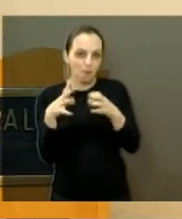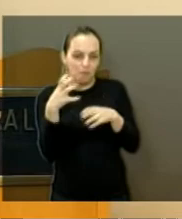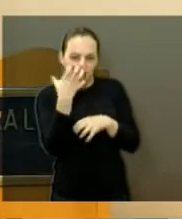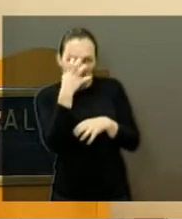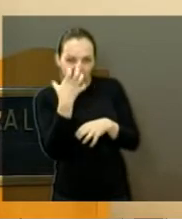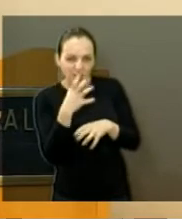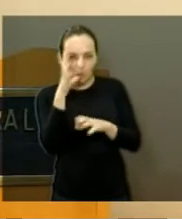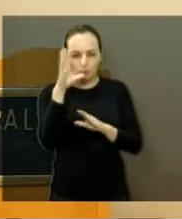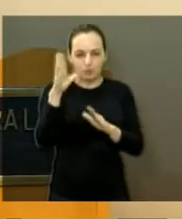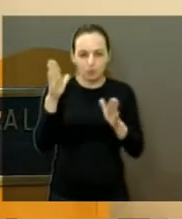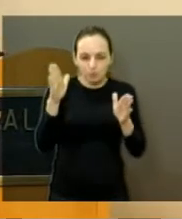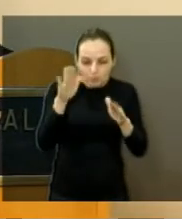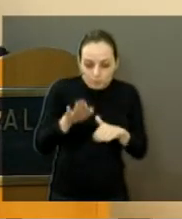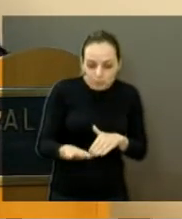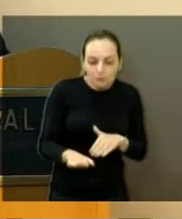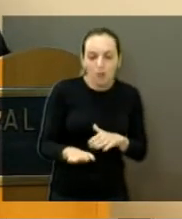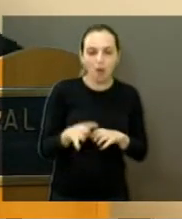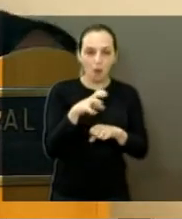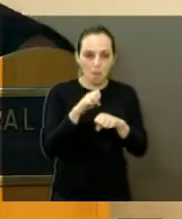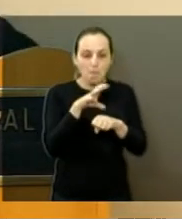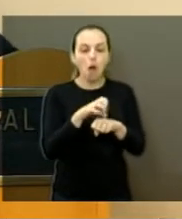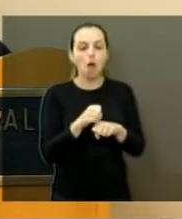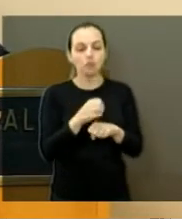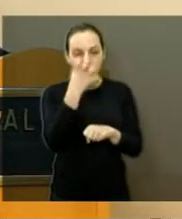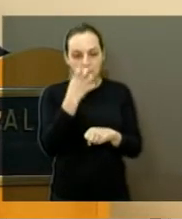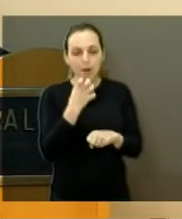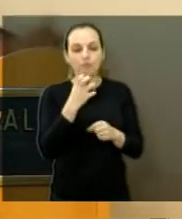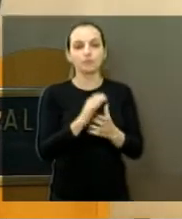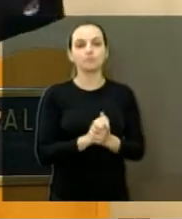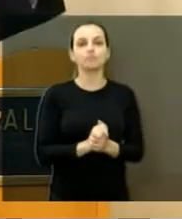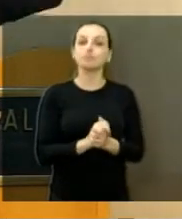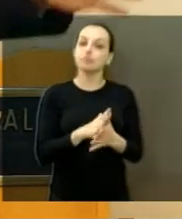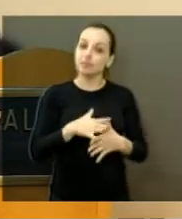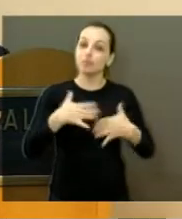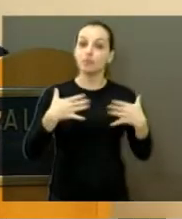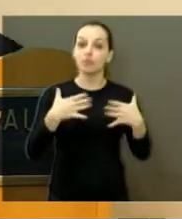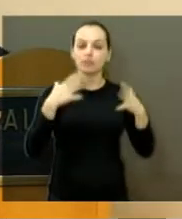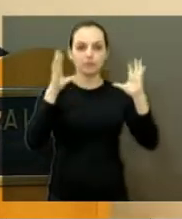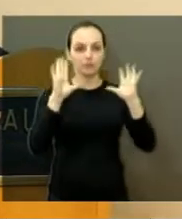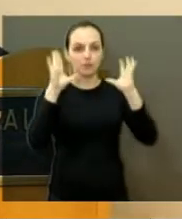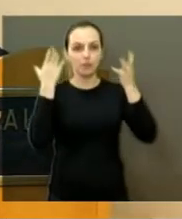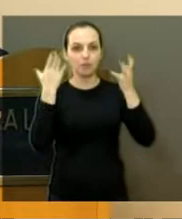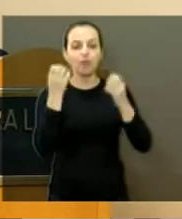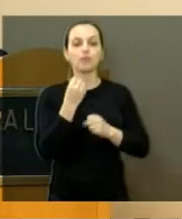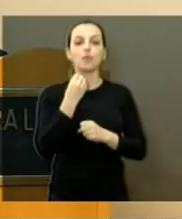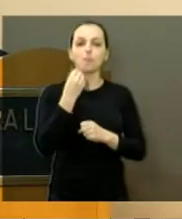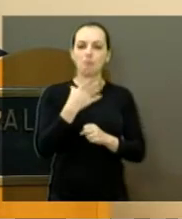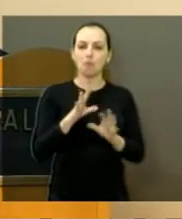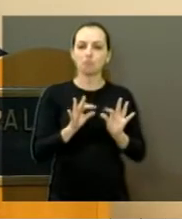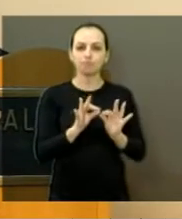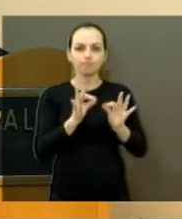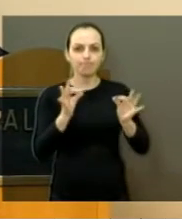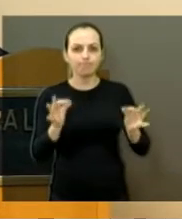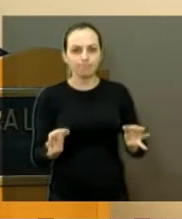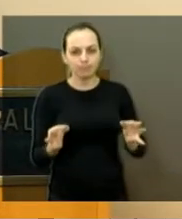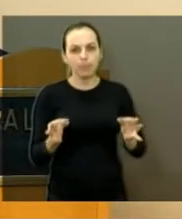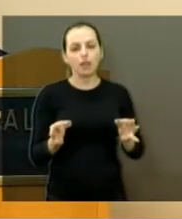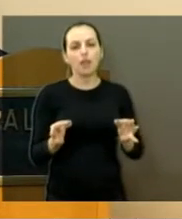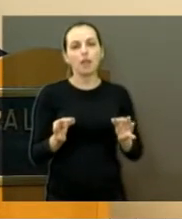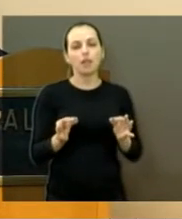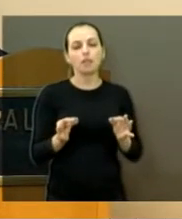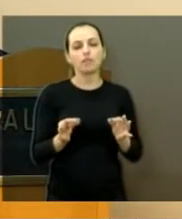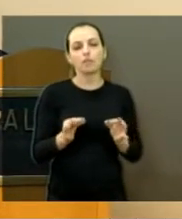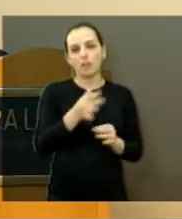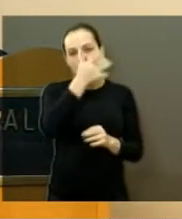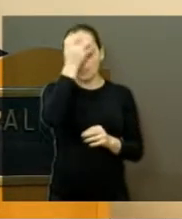Não os grandão, não. Então, eu fico muito contente sobre esse evento, né? Um evento muito bom, simples, um evento humilde. Você vê